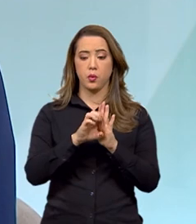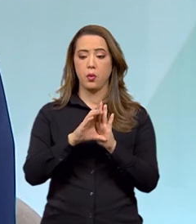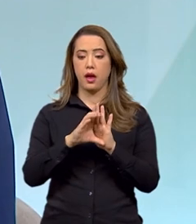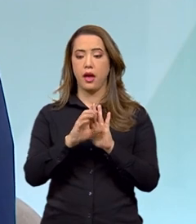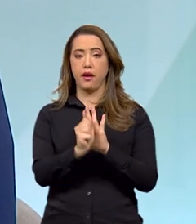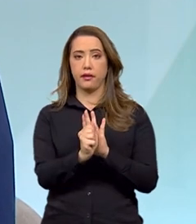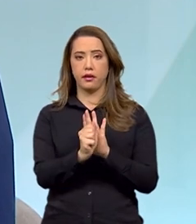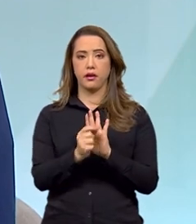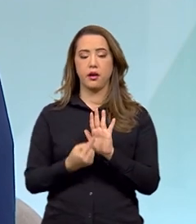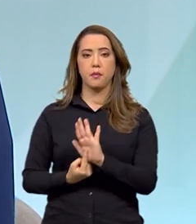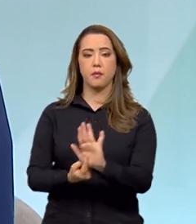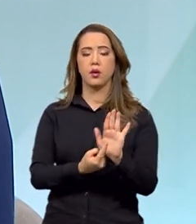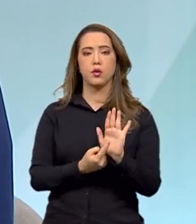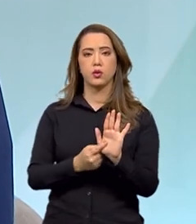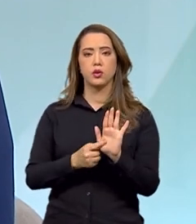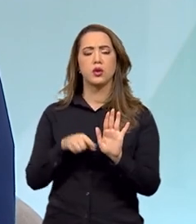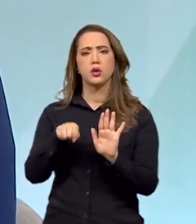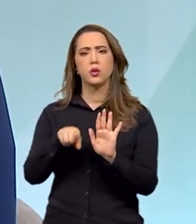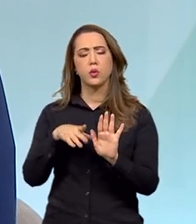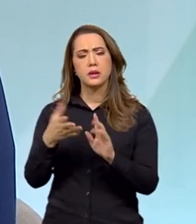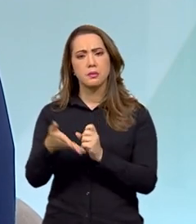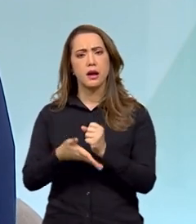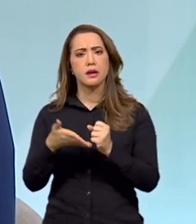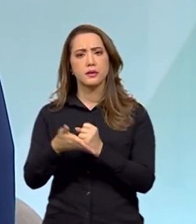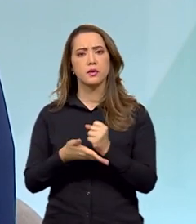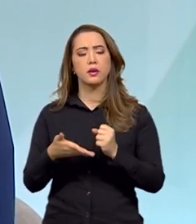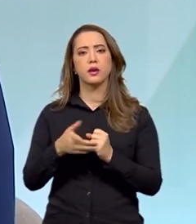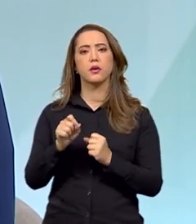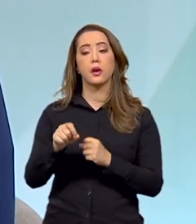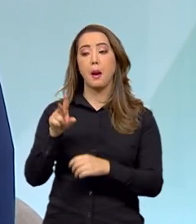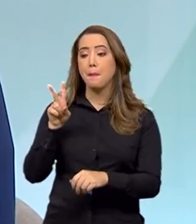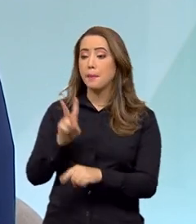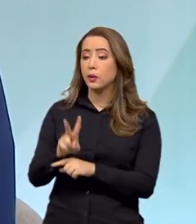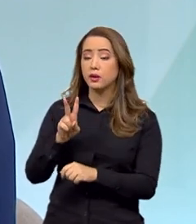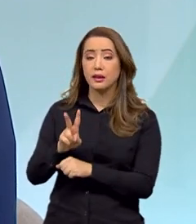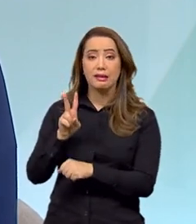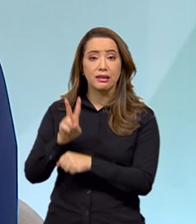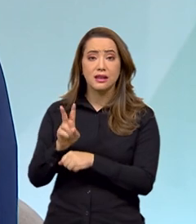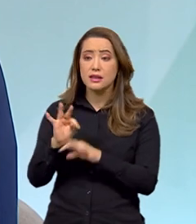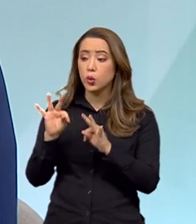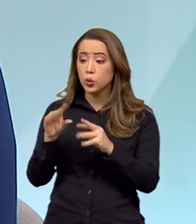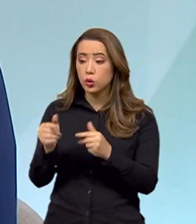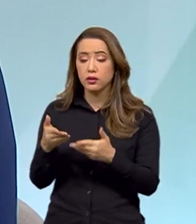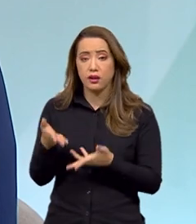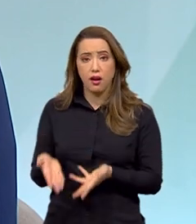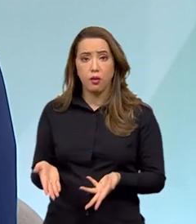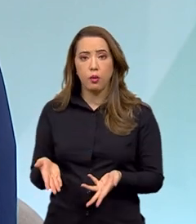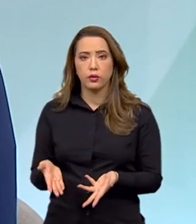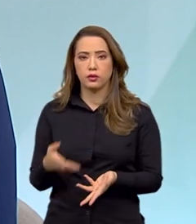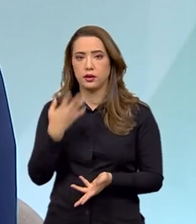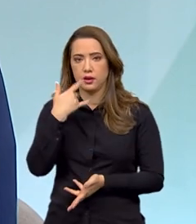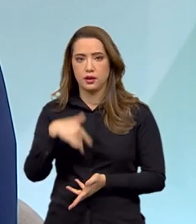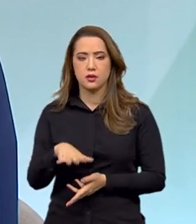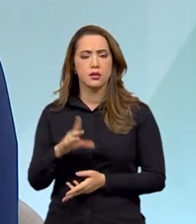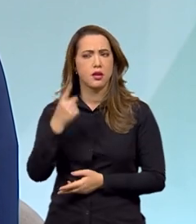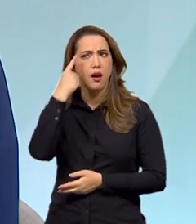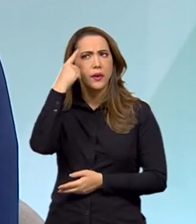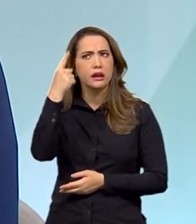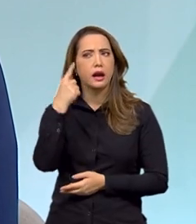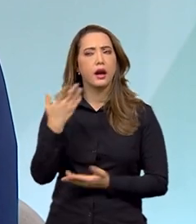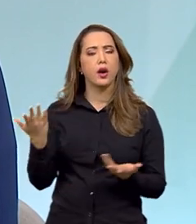sobre esse fundamento da doutrina da proteção integral. Então, qual a ideia de um decreto